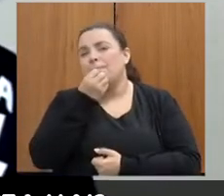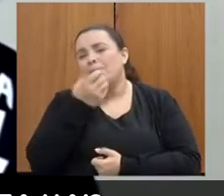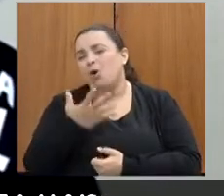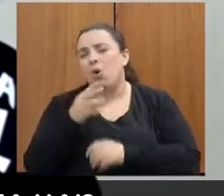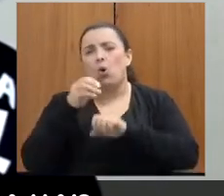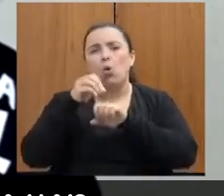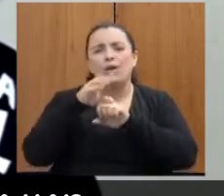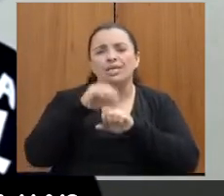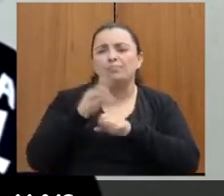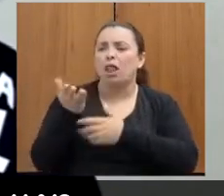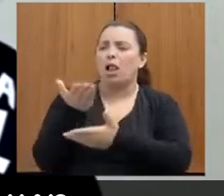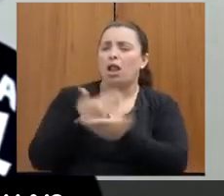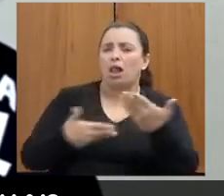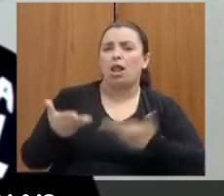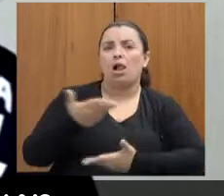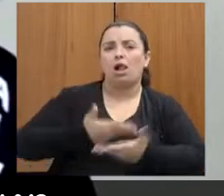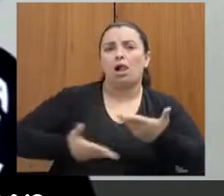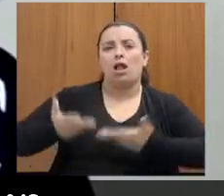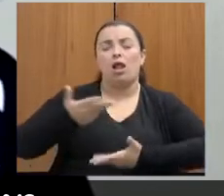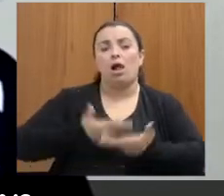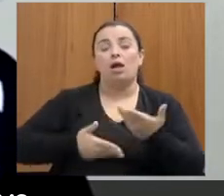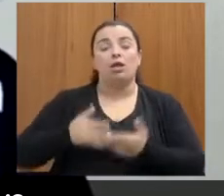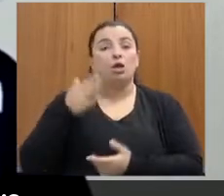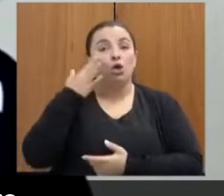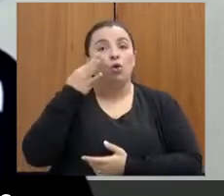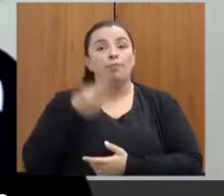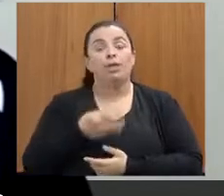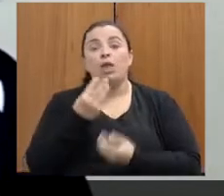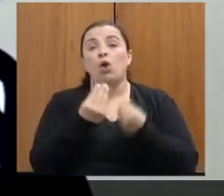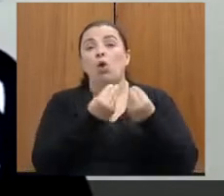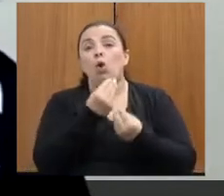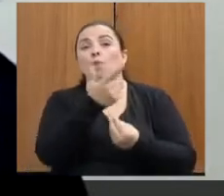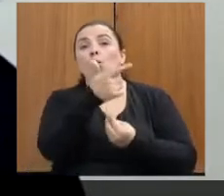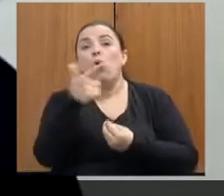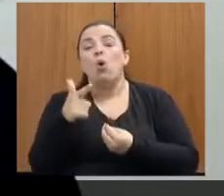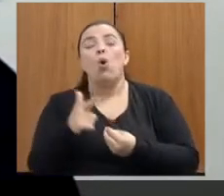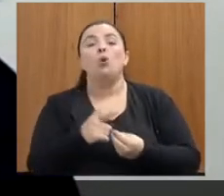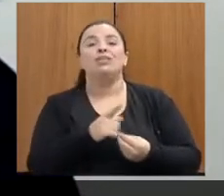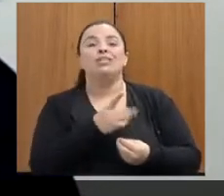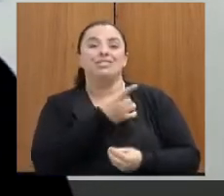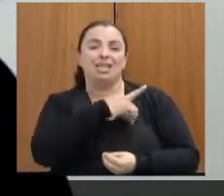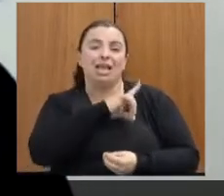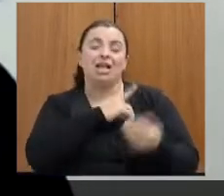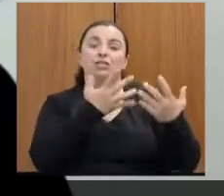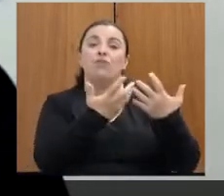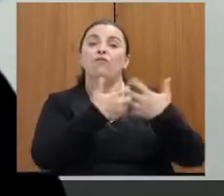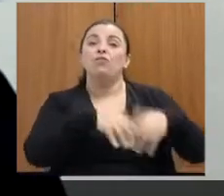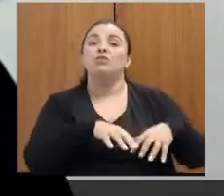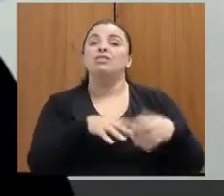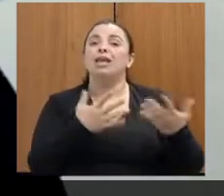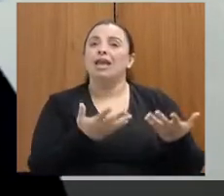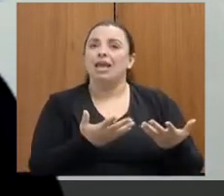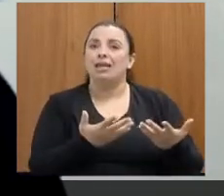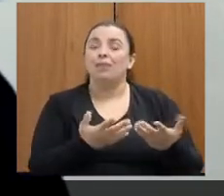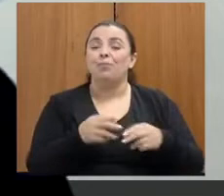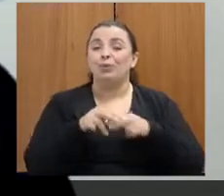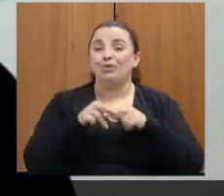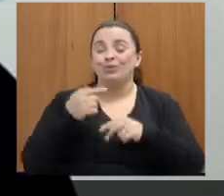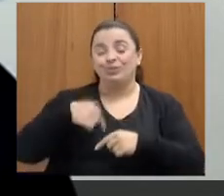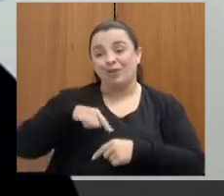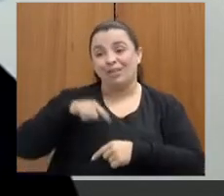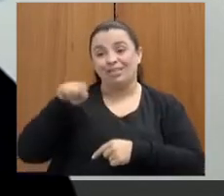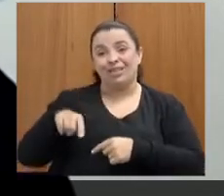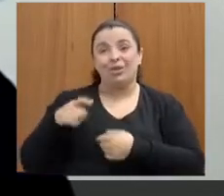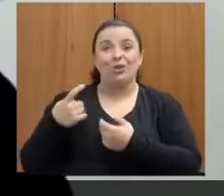e entender um pouco de como funciona as outras delegacias do nosso Estado. Porque estando no interior, nós